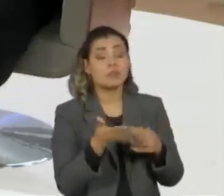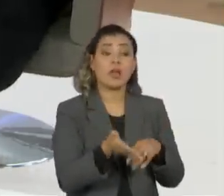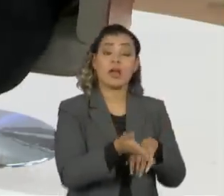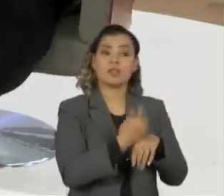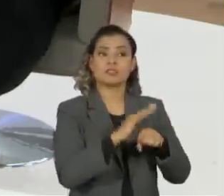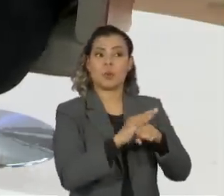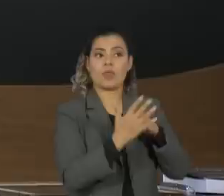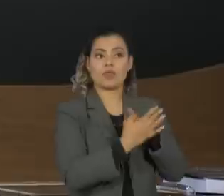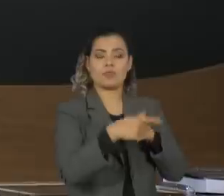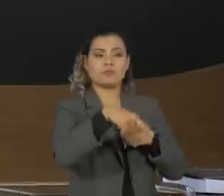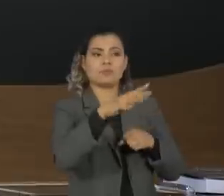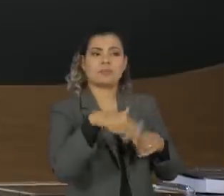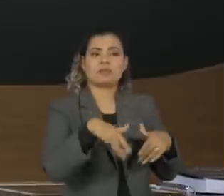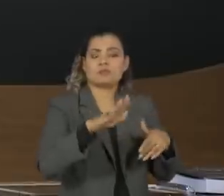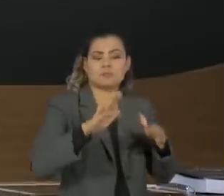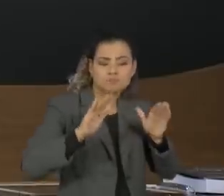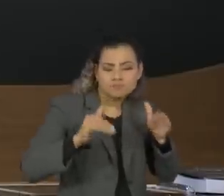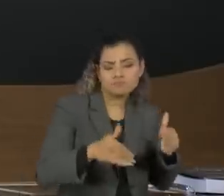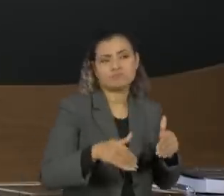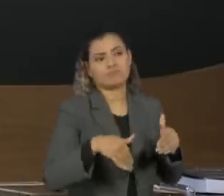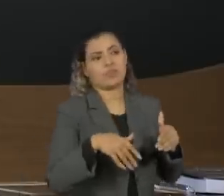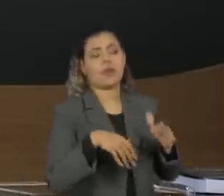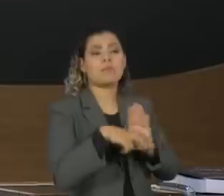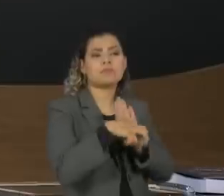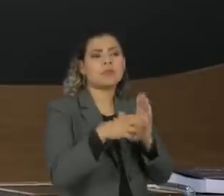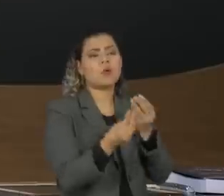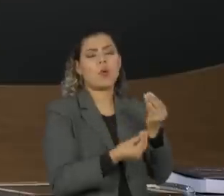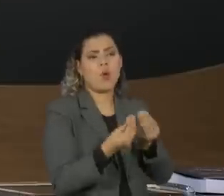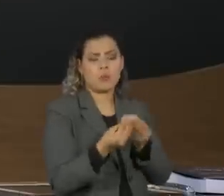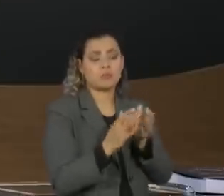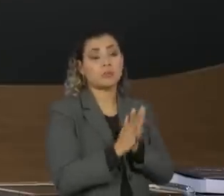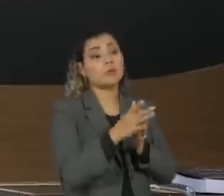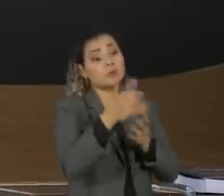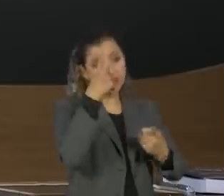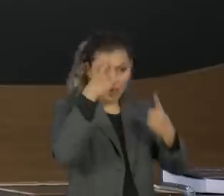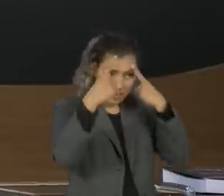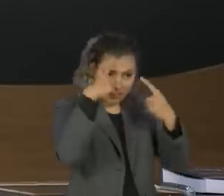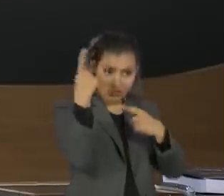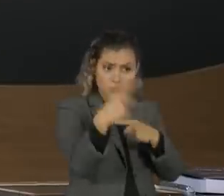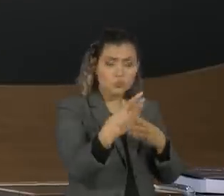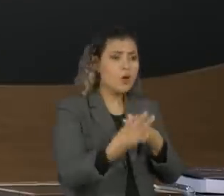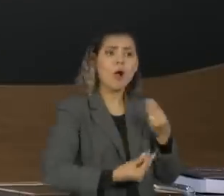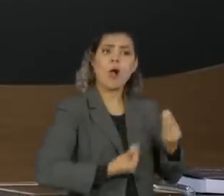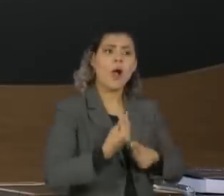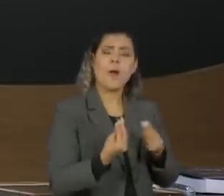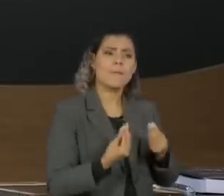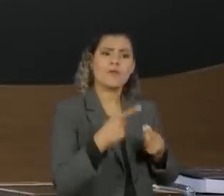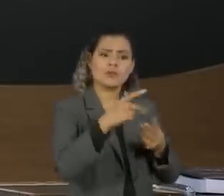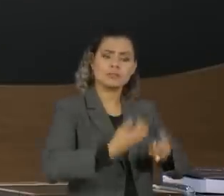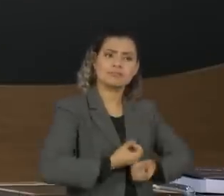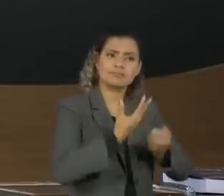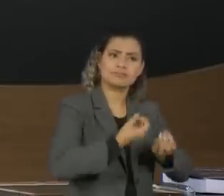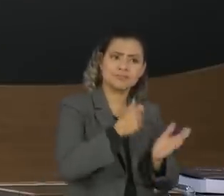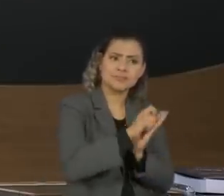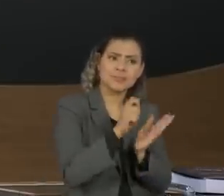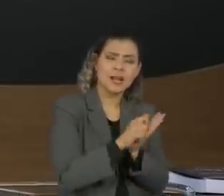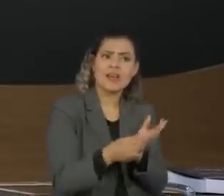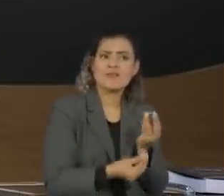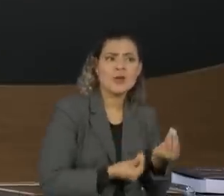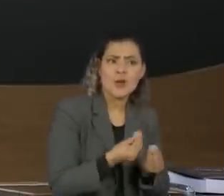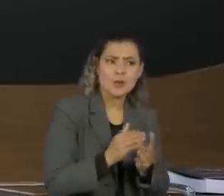quarentena. Então, eu queria que você falasse um pouquinho desse seu processo criativo, como você compõe, como você escreve,